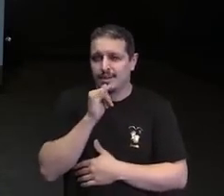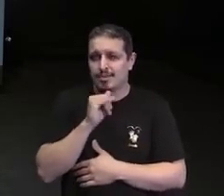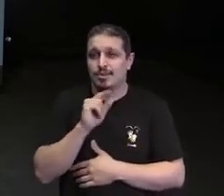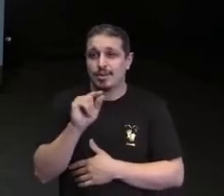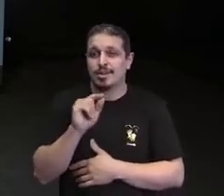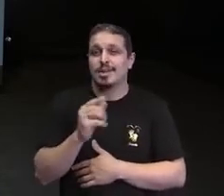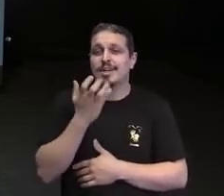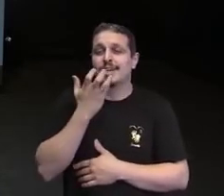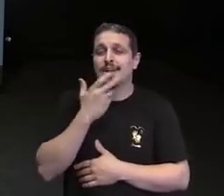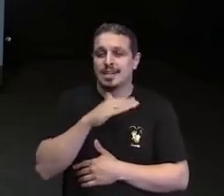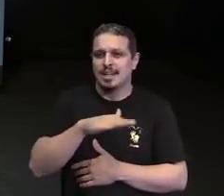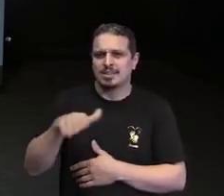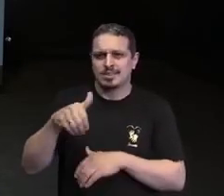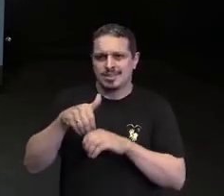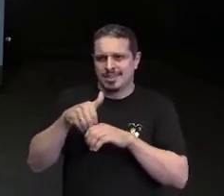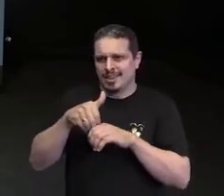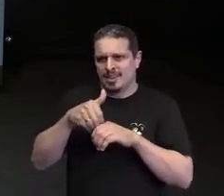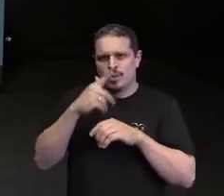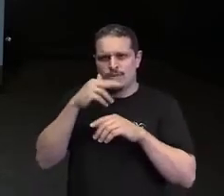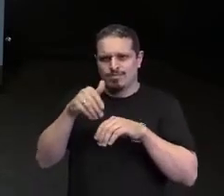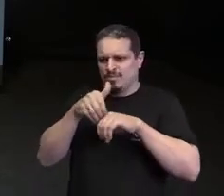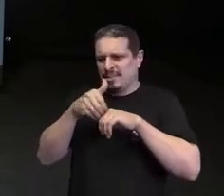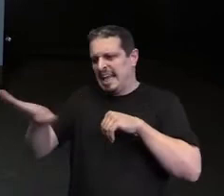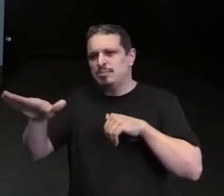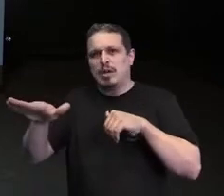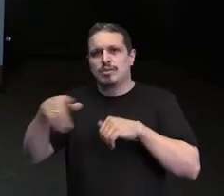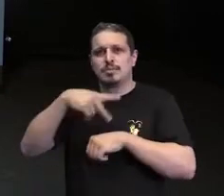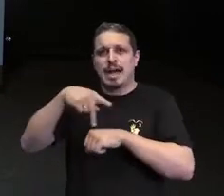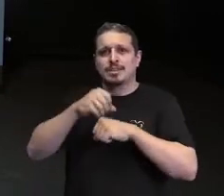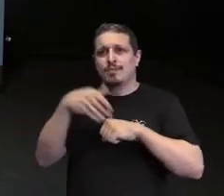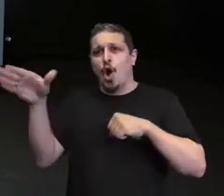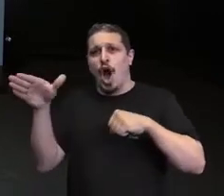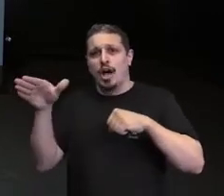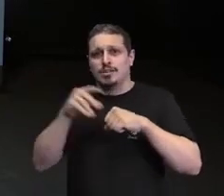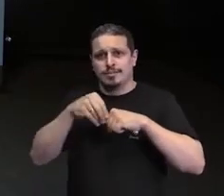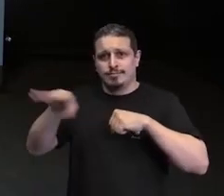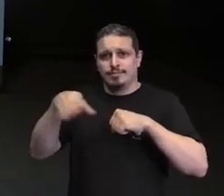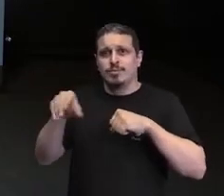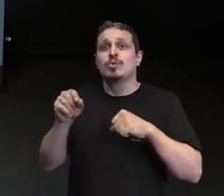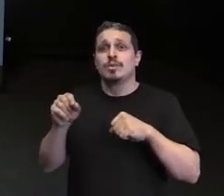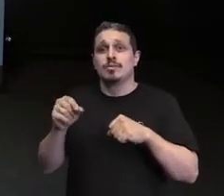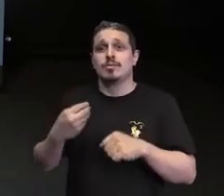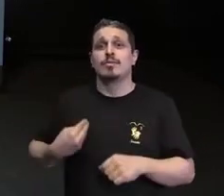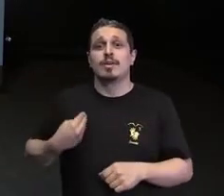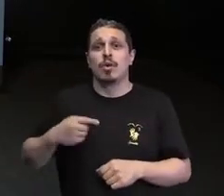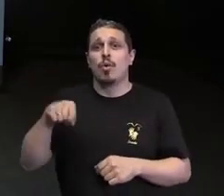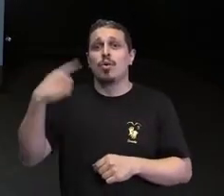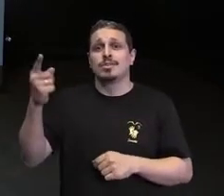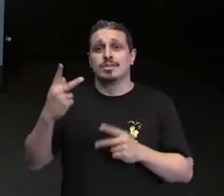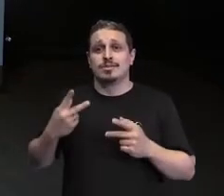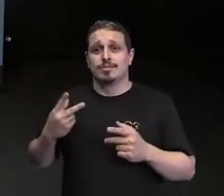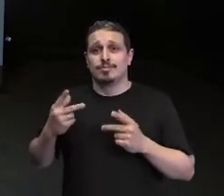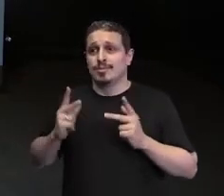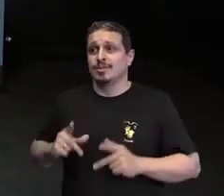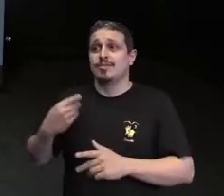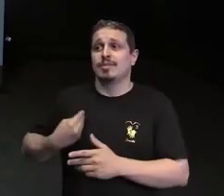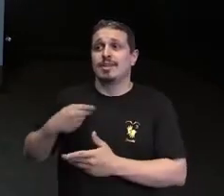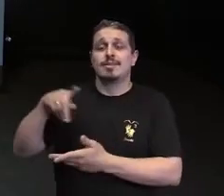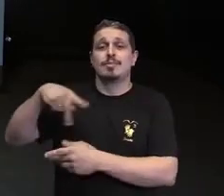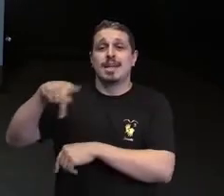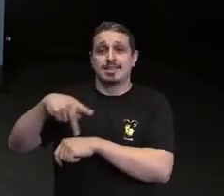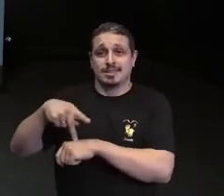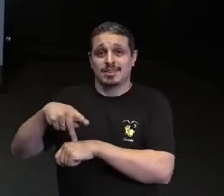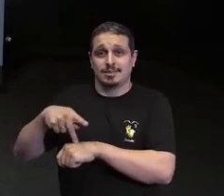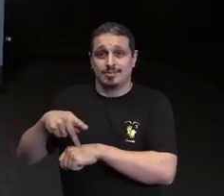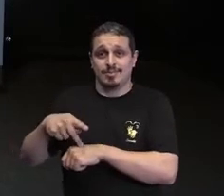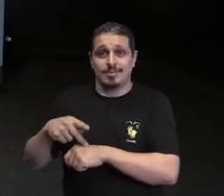país, que ela tem que fugir do seu país e viver à margem em outros lugares, e viver à margem, inclusive, do acesso à saúde